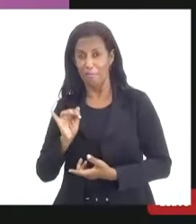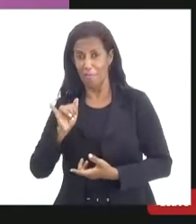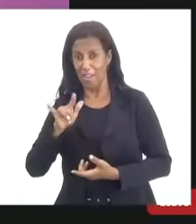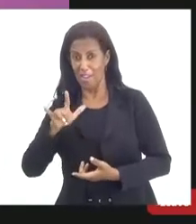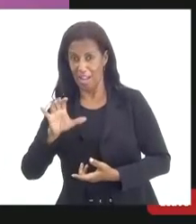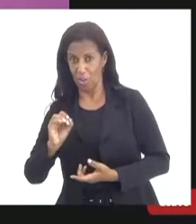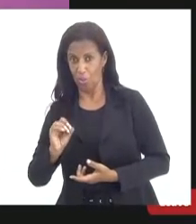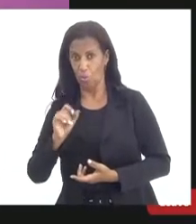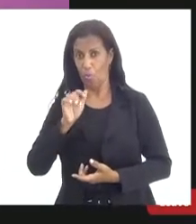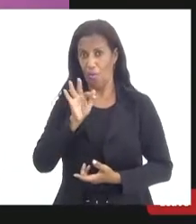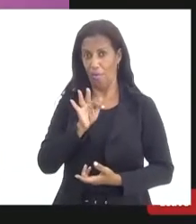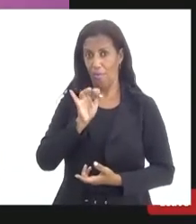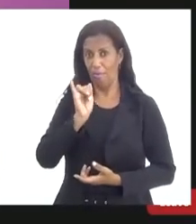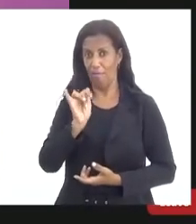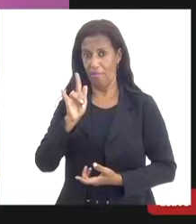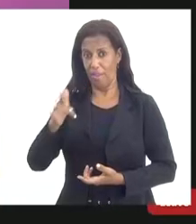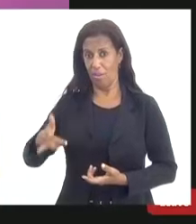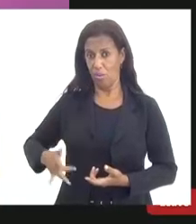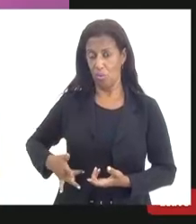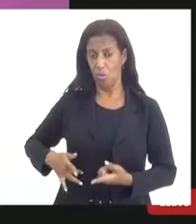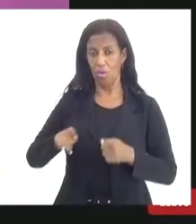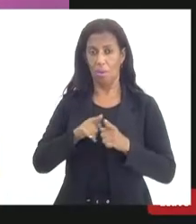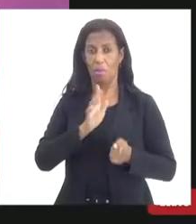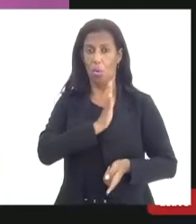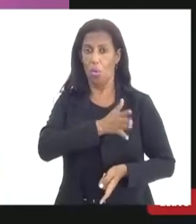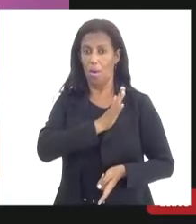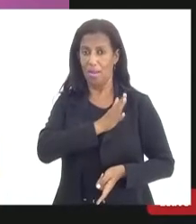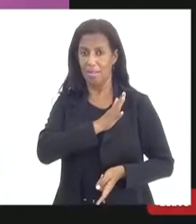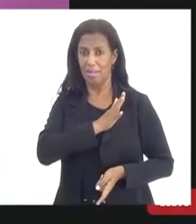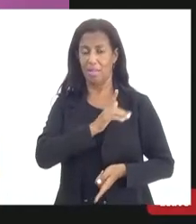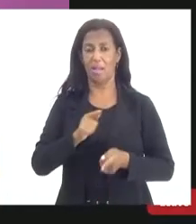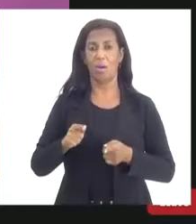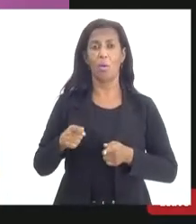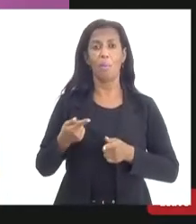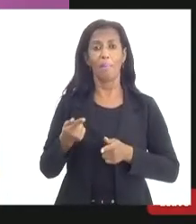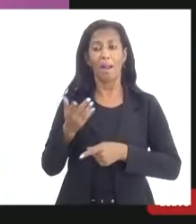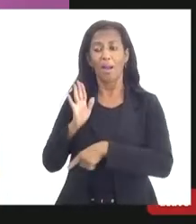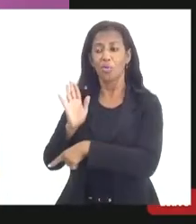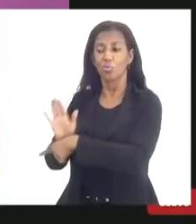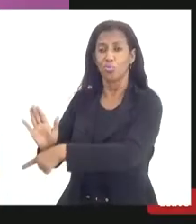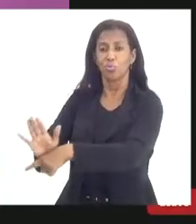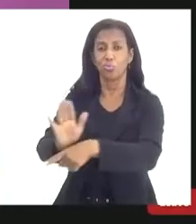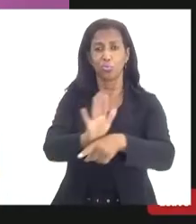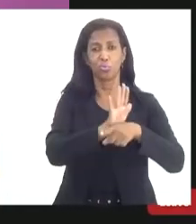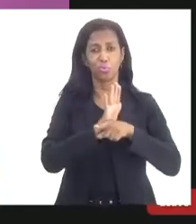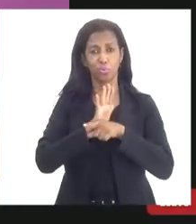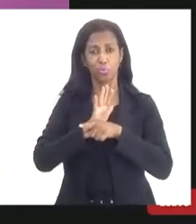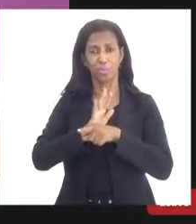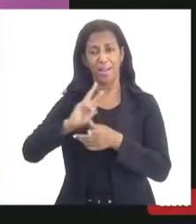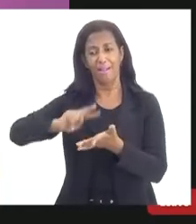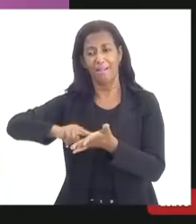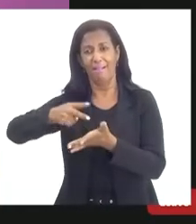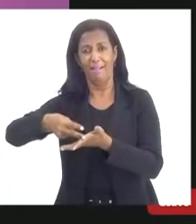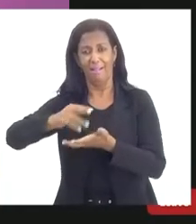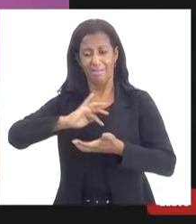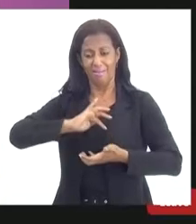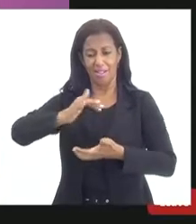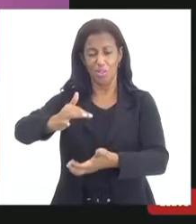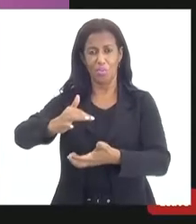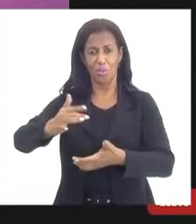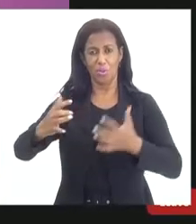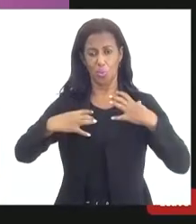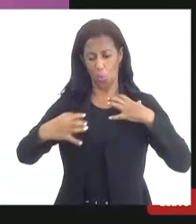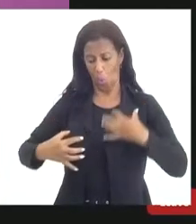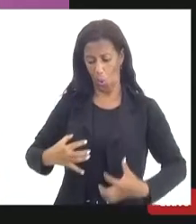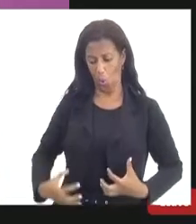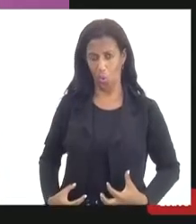coração enfim para facilitar transplantes pelo Brasil pelo Rio de Janeiro inteiro desculpa